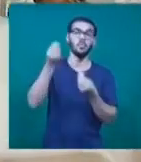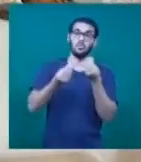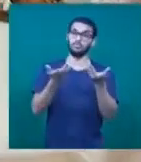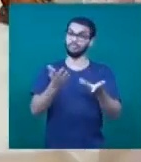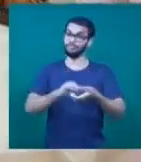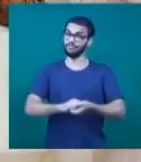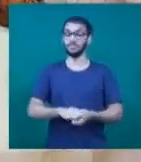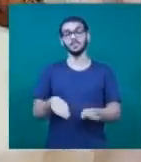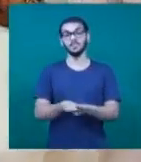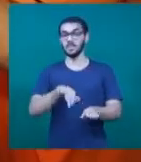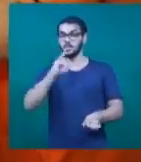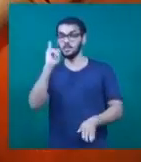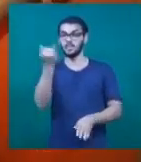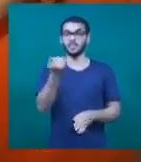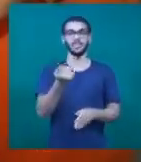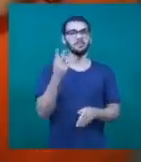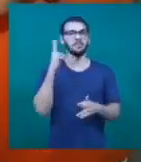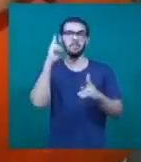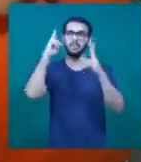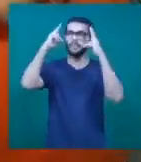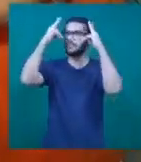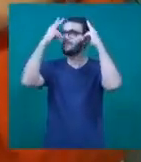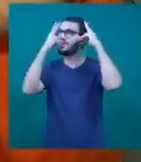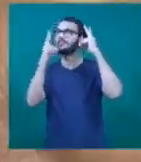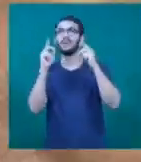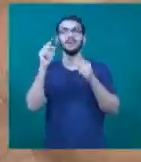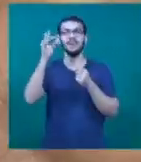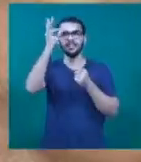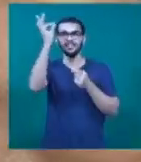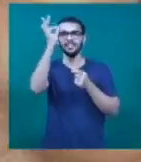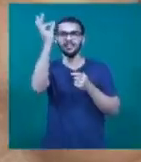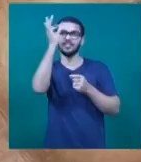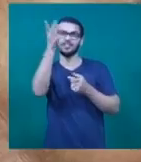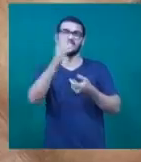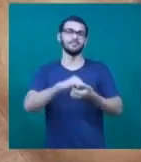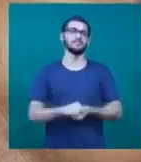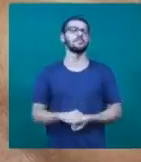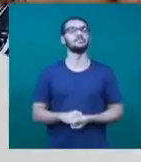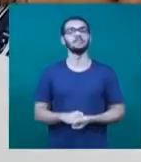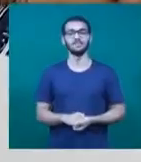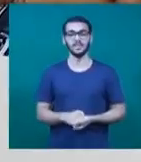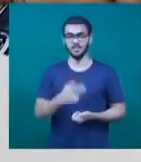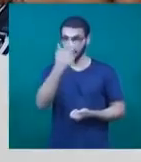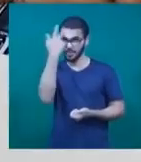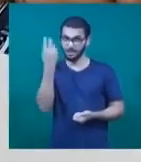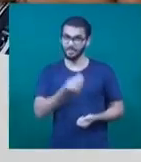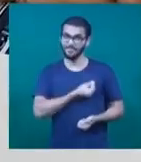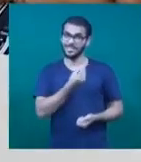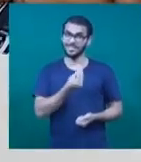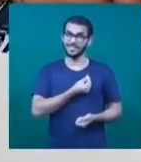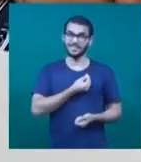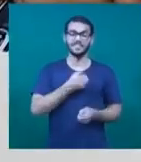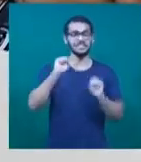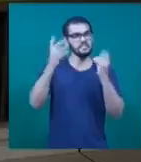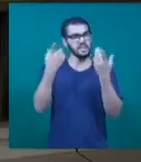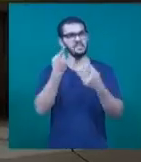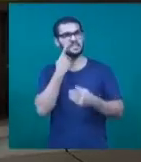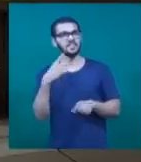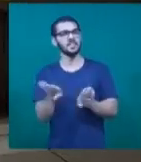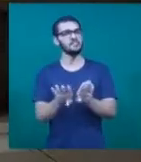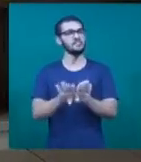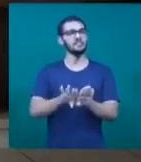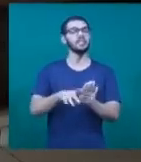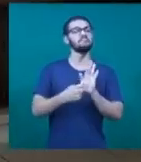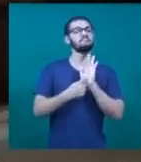aproveitaram para renovar o visual com corte de cabelo e design de sobrancelha. Quem participou da festa também pôde conferir a